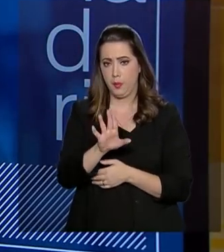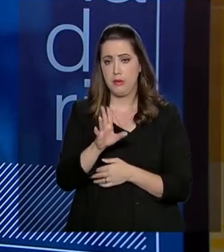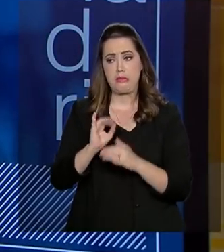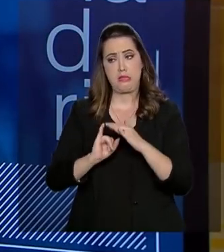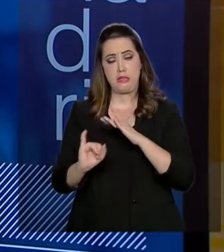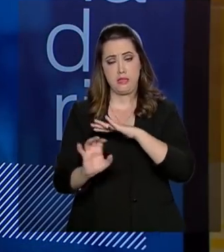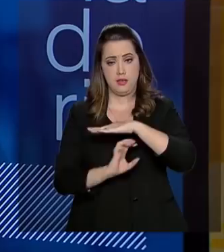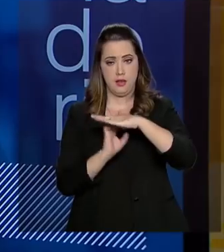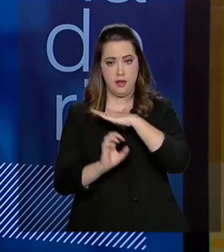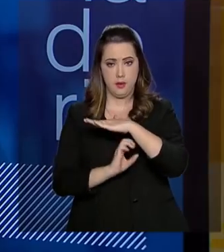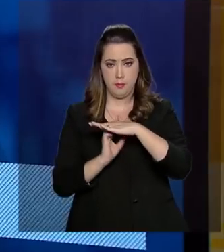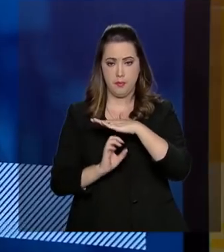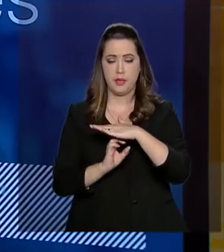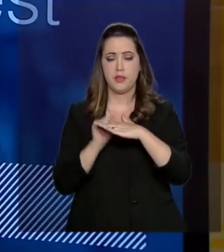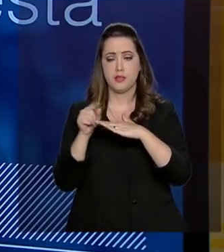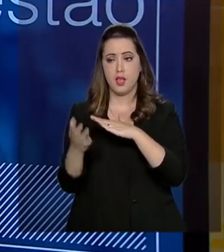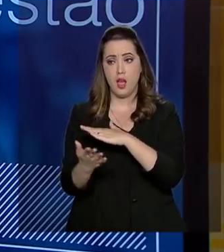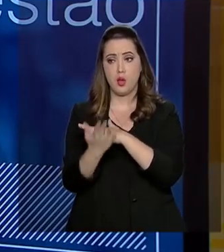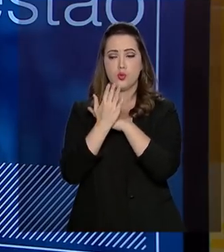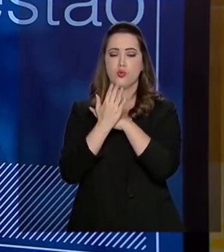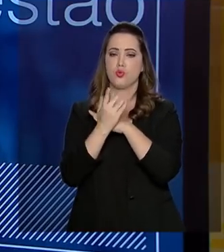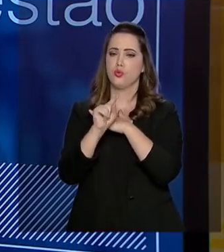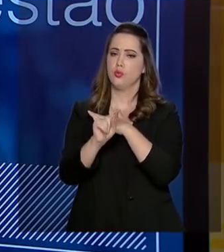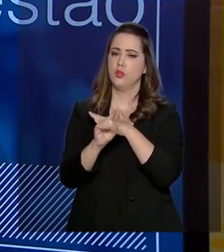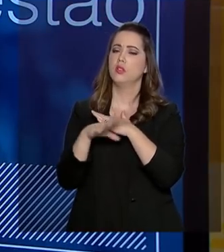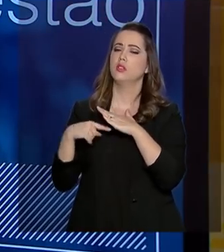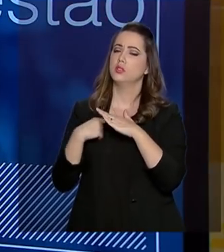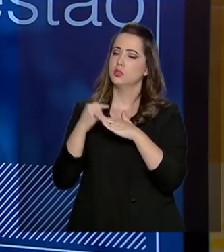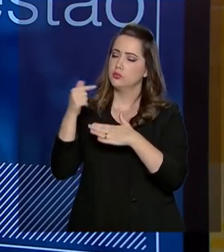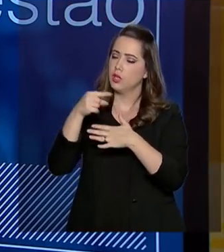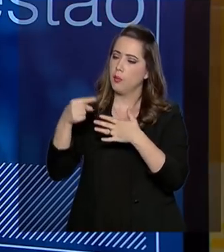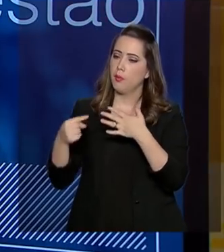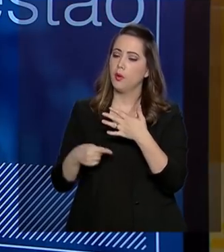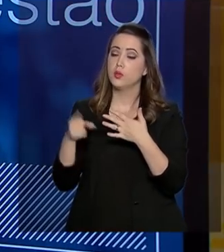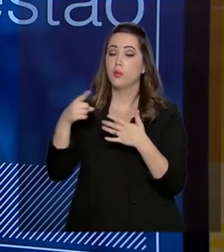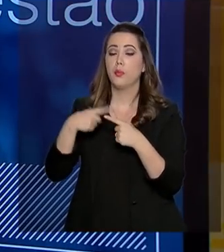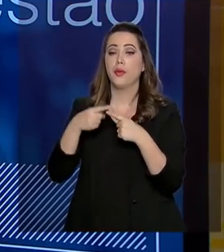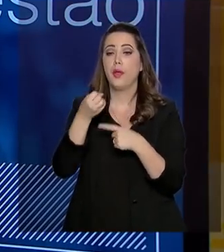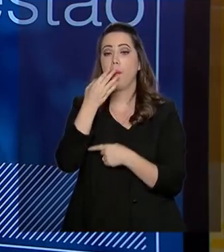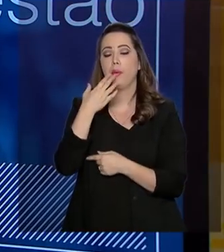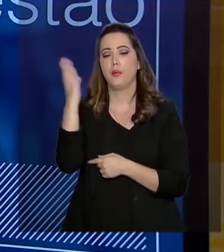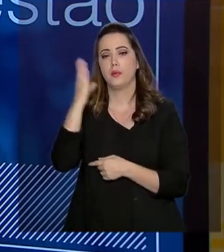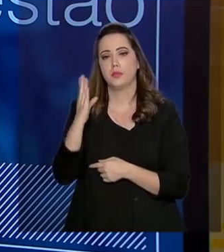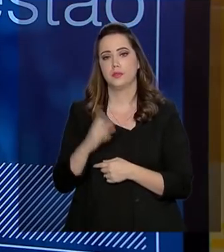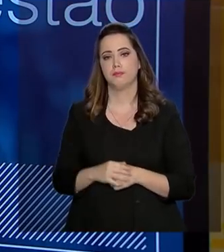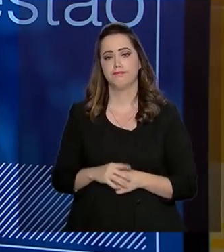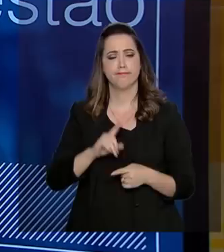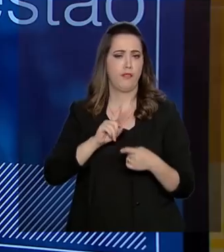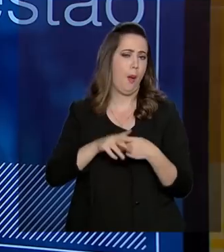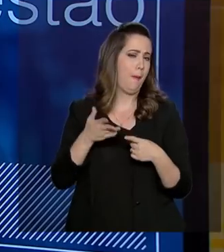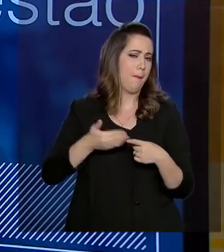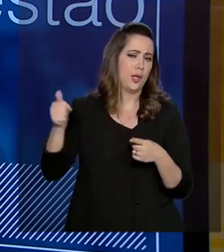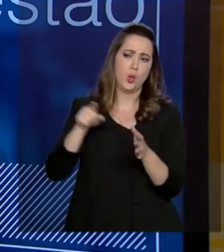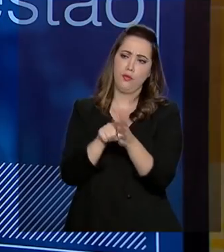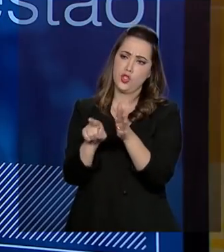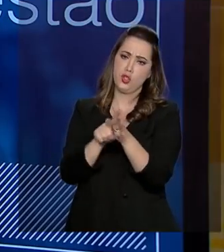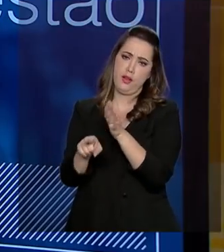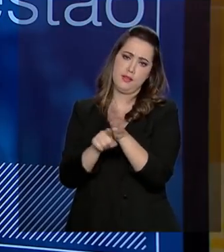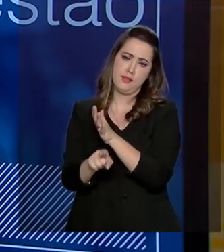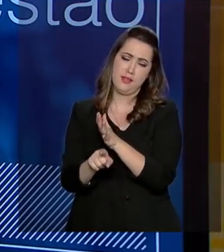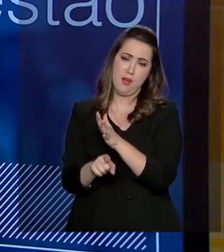importantes, que é a pergunta da nossa colega sobre quais são as vantagens. A primeira vantagem é a alavancagem investigativa, que a gente chama.